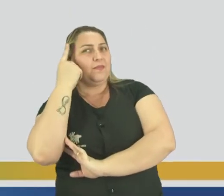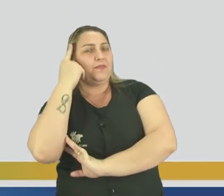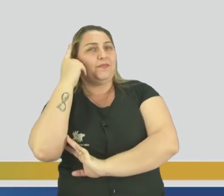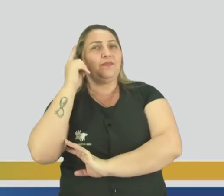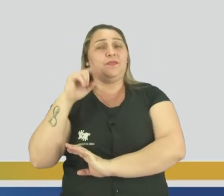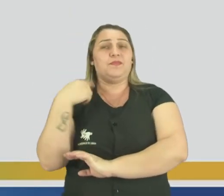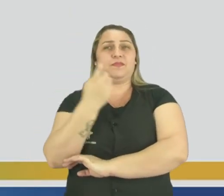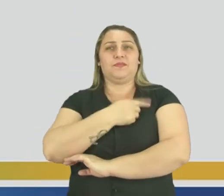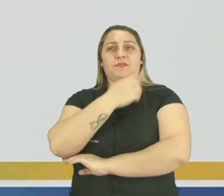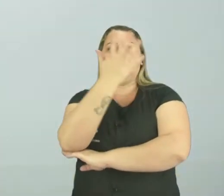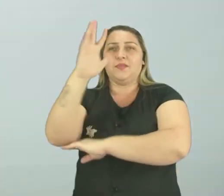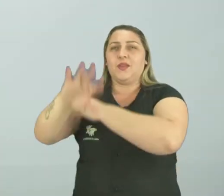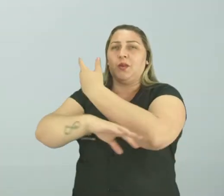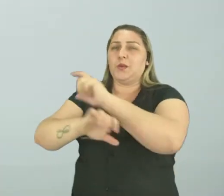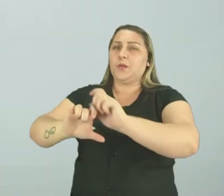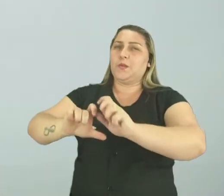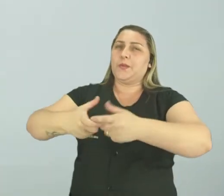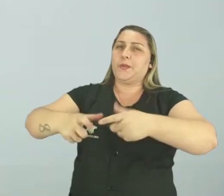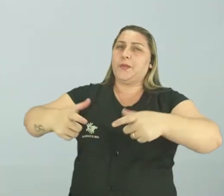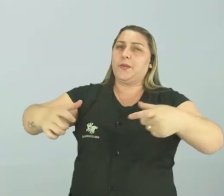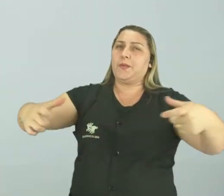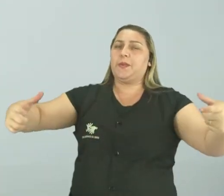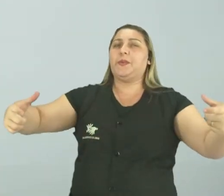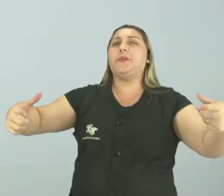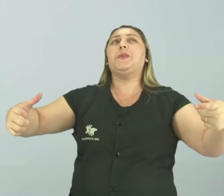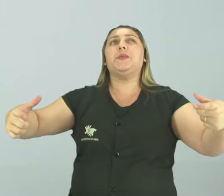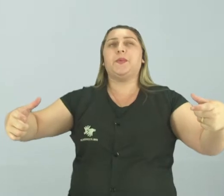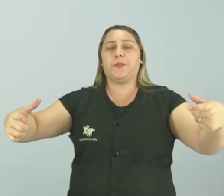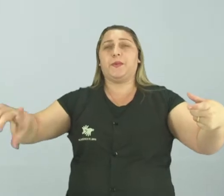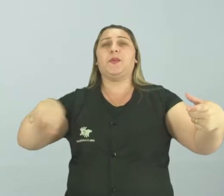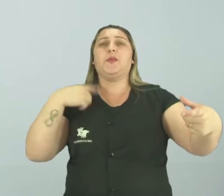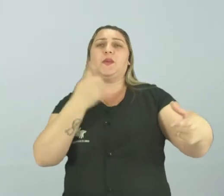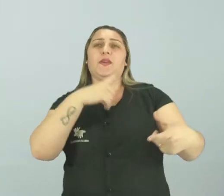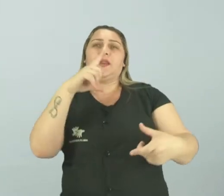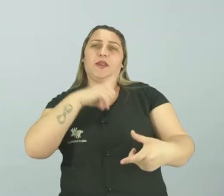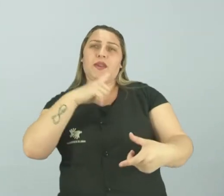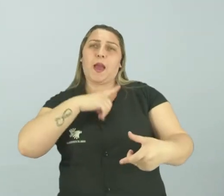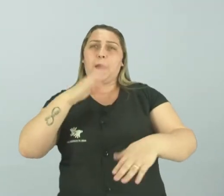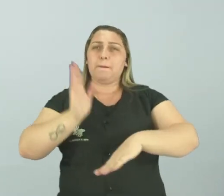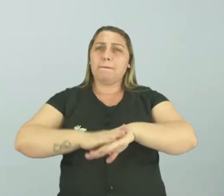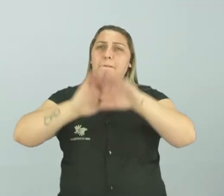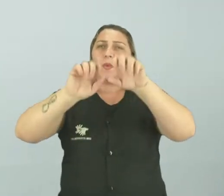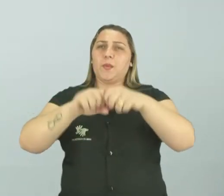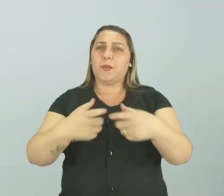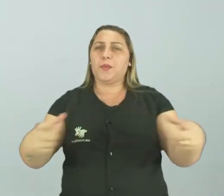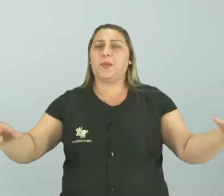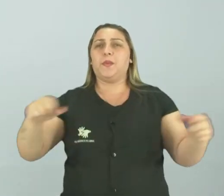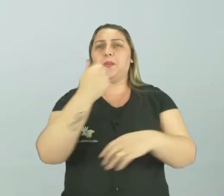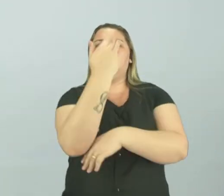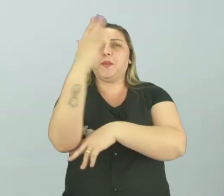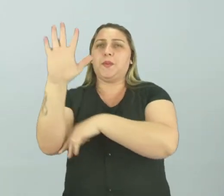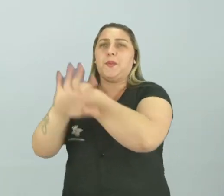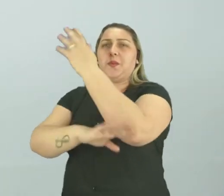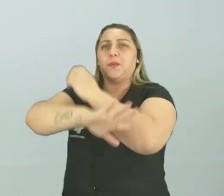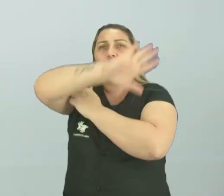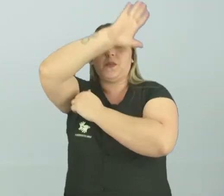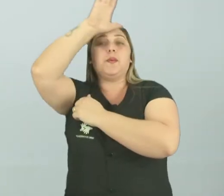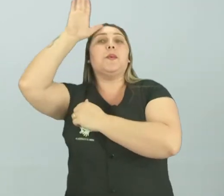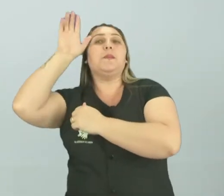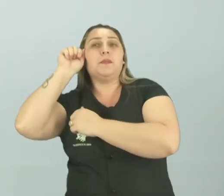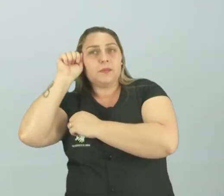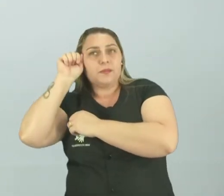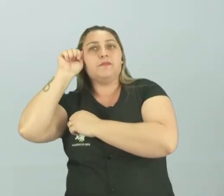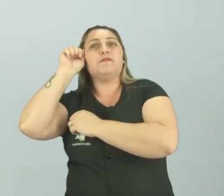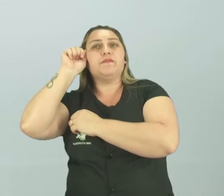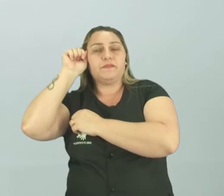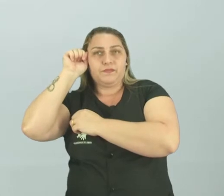A nossa floresta é imensa. Então, nós temos a maior floresta, né? Temos a maior floresta amazônica aí.